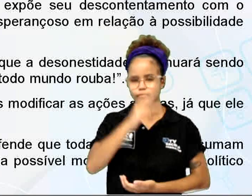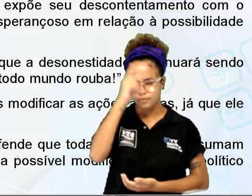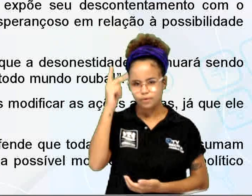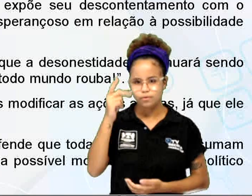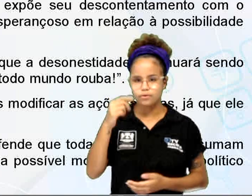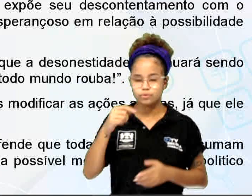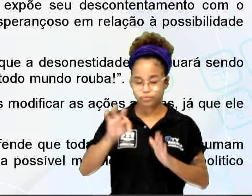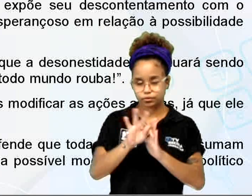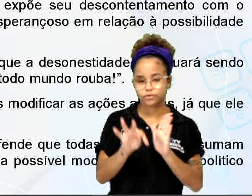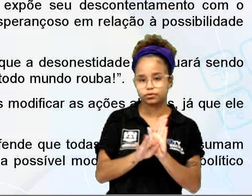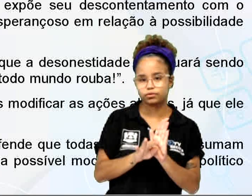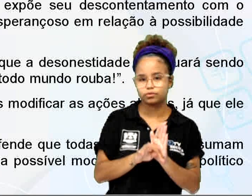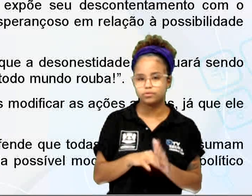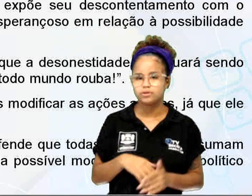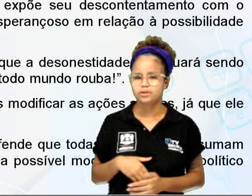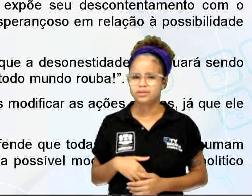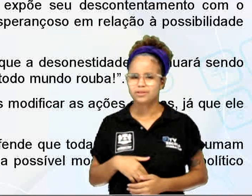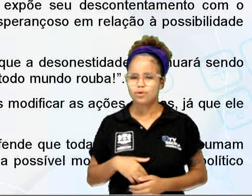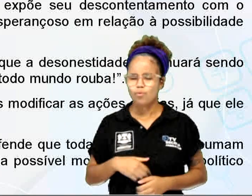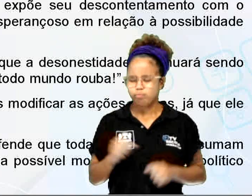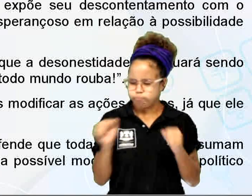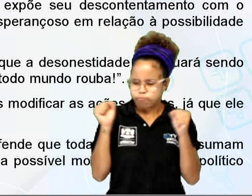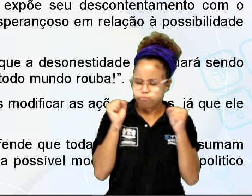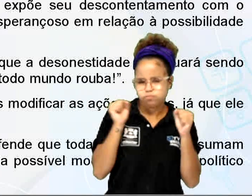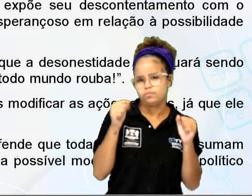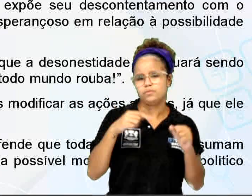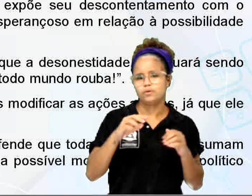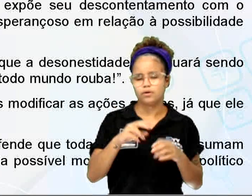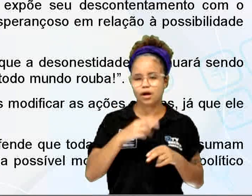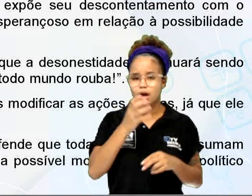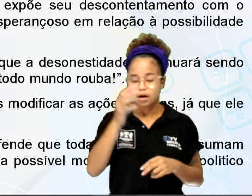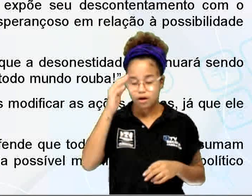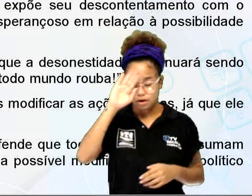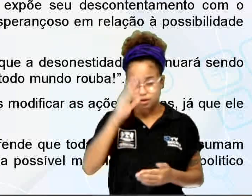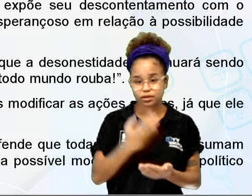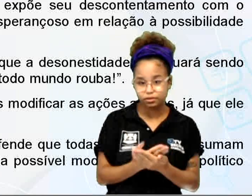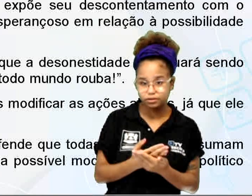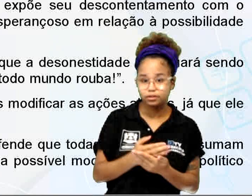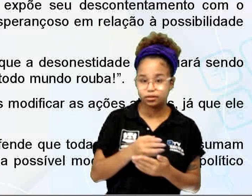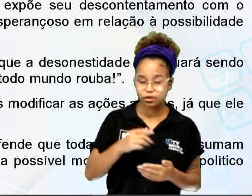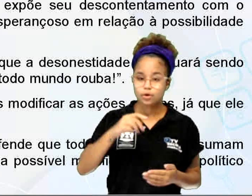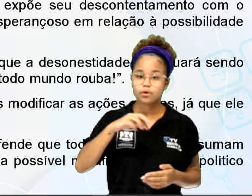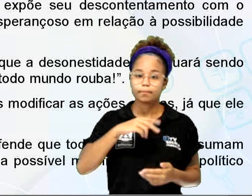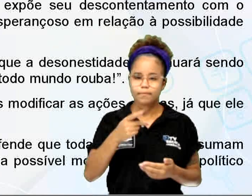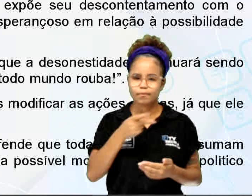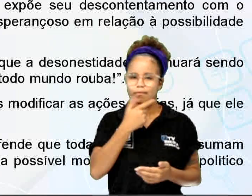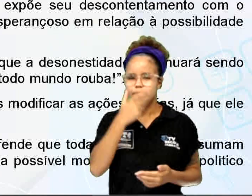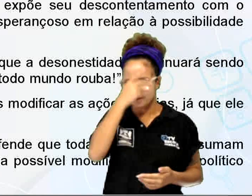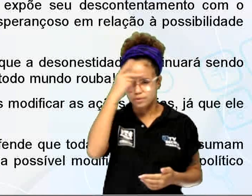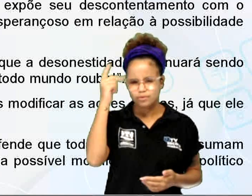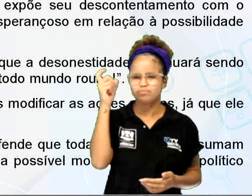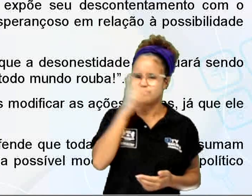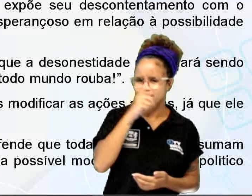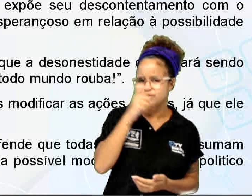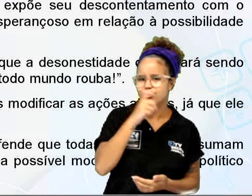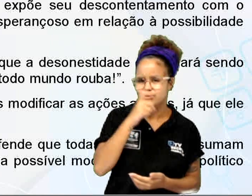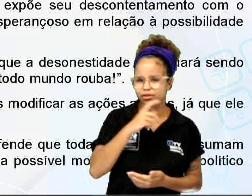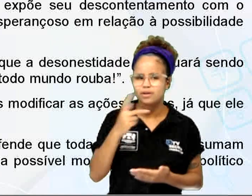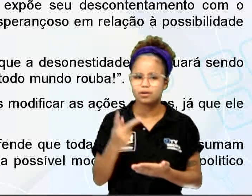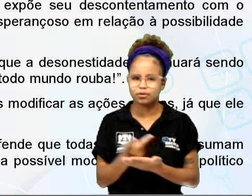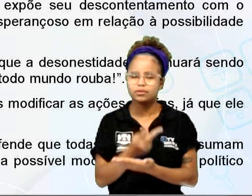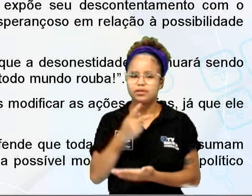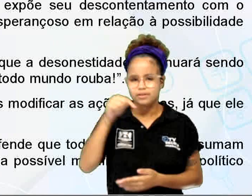indignado com a situação, acredita que a desonestidade continuará sendo uma constante no Brasil, já que desde Cabral